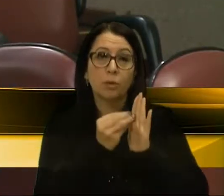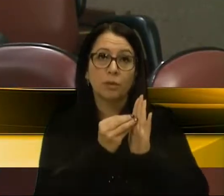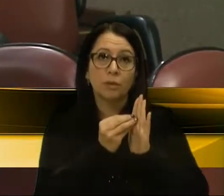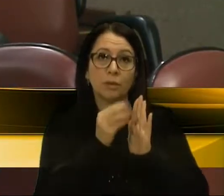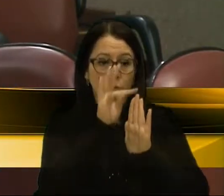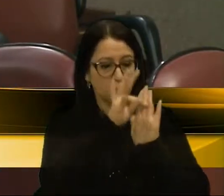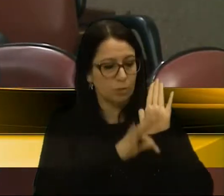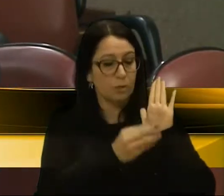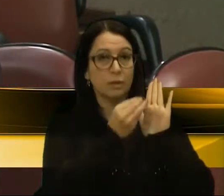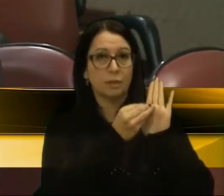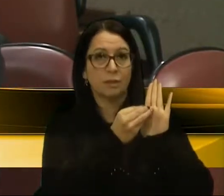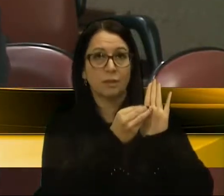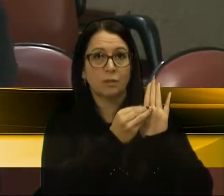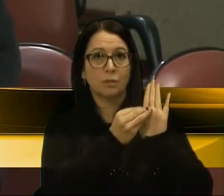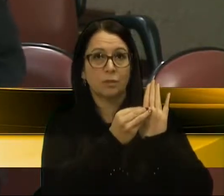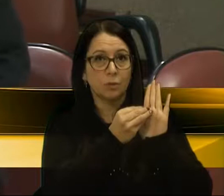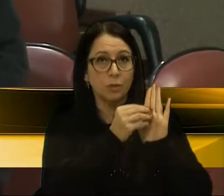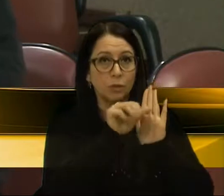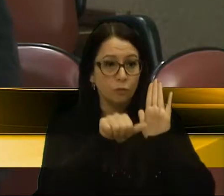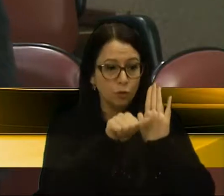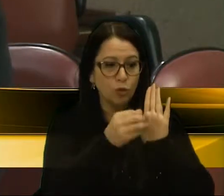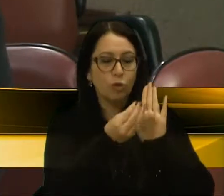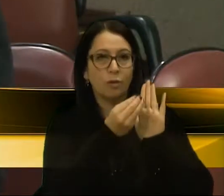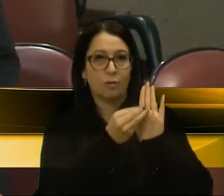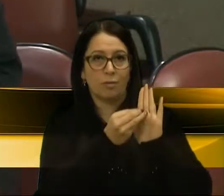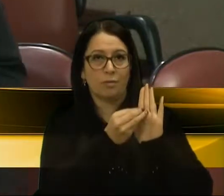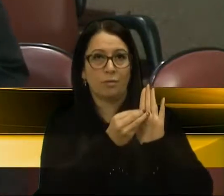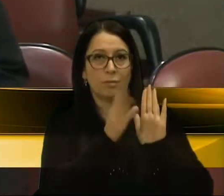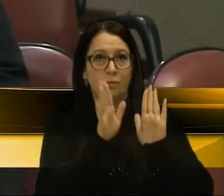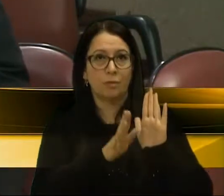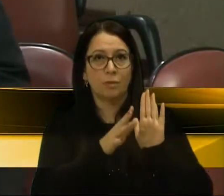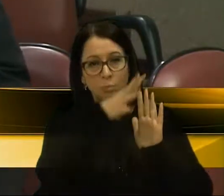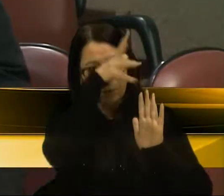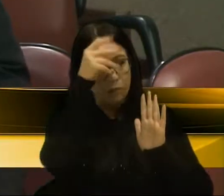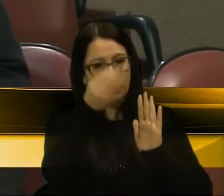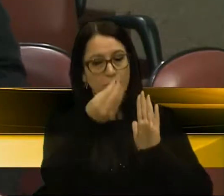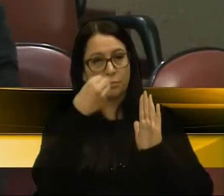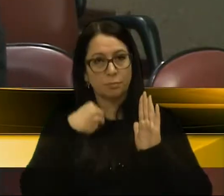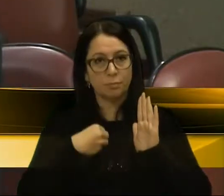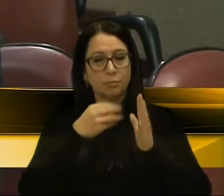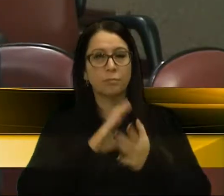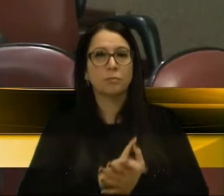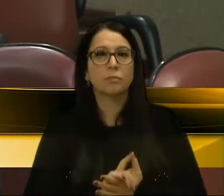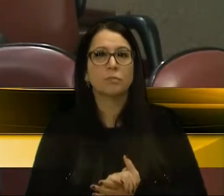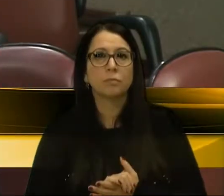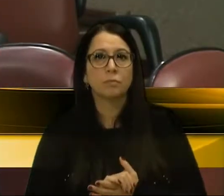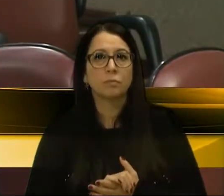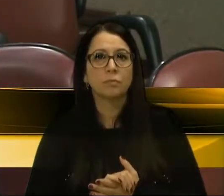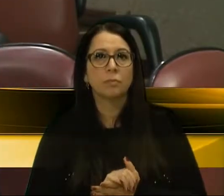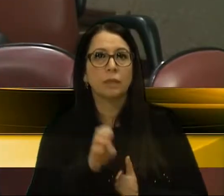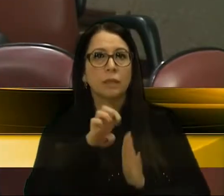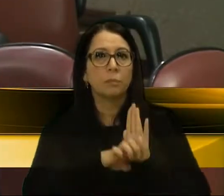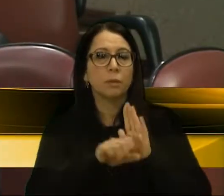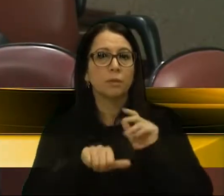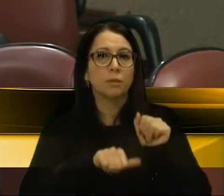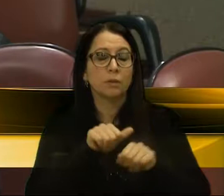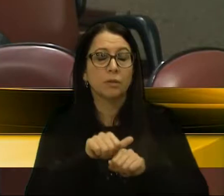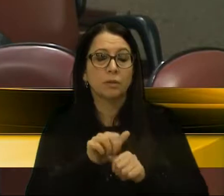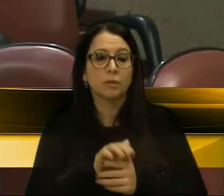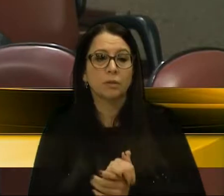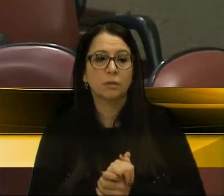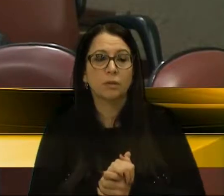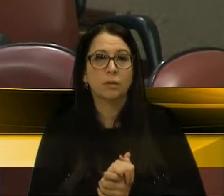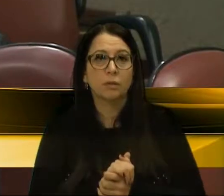ao texto da mensagem retificativa encaminhada pelo Sr. Prefeito. A emenda modificativa